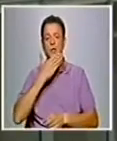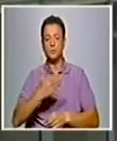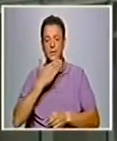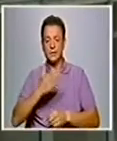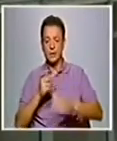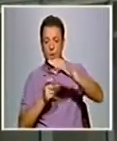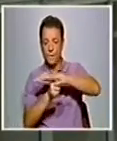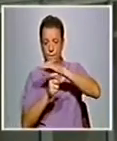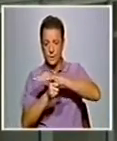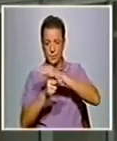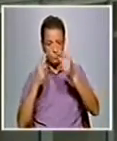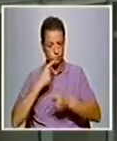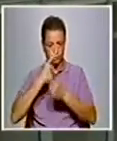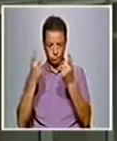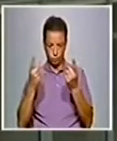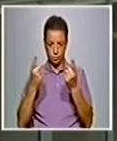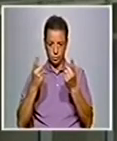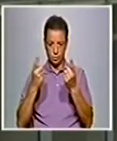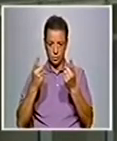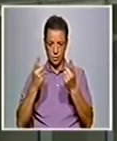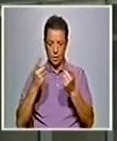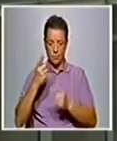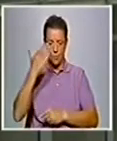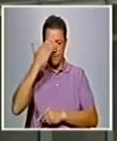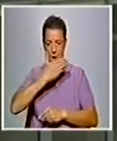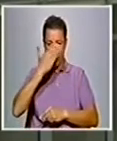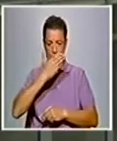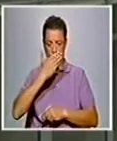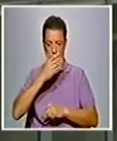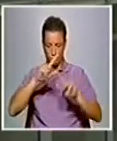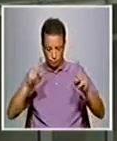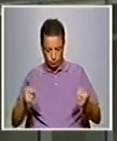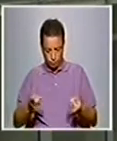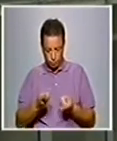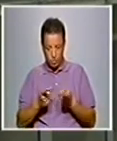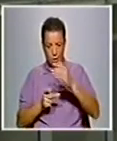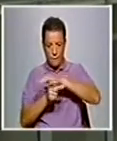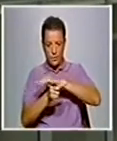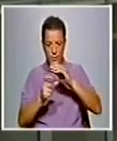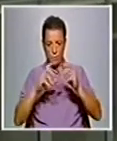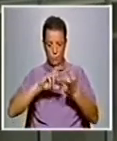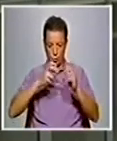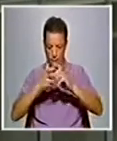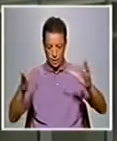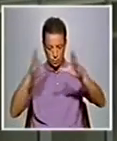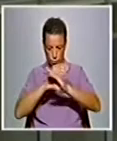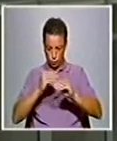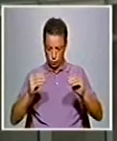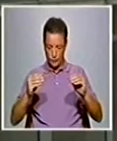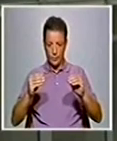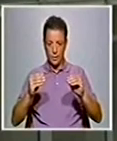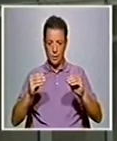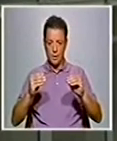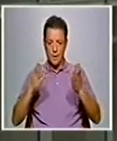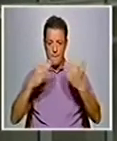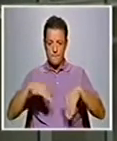vídeos muito longos, da duração toda de uma aula, quer vídeos curtos, muito focados na resolução de um exercício ou num ponto mais